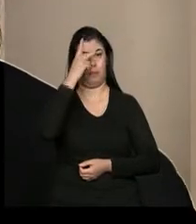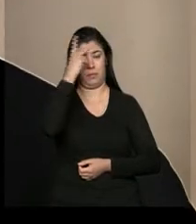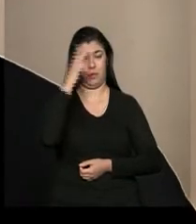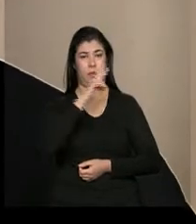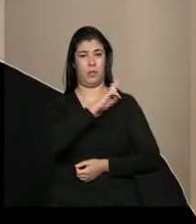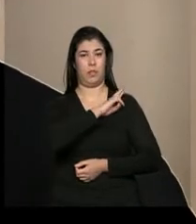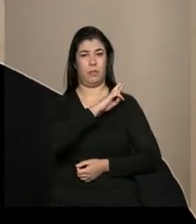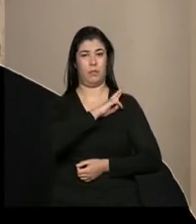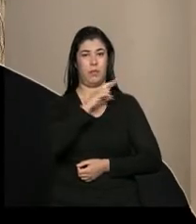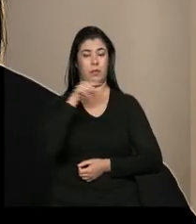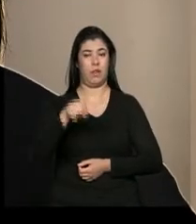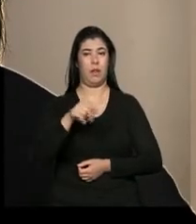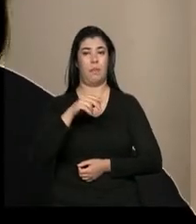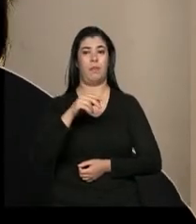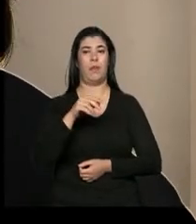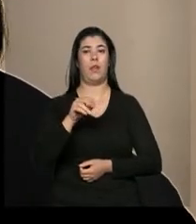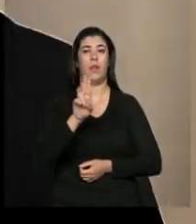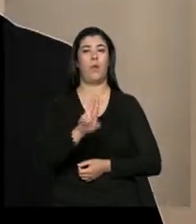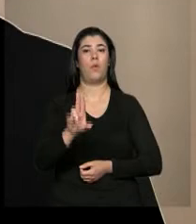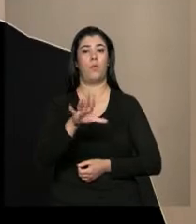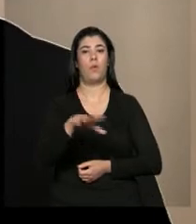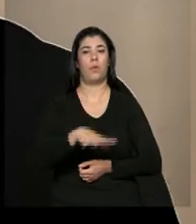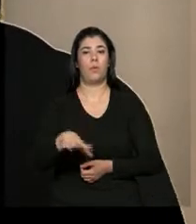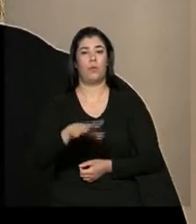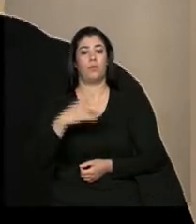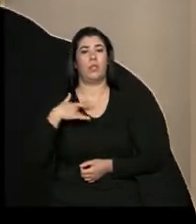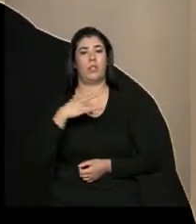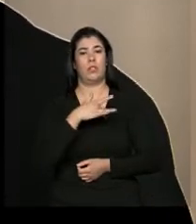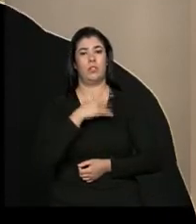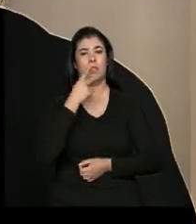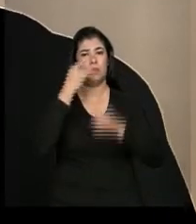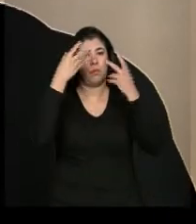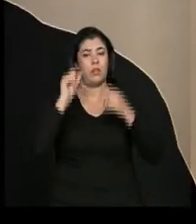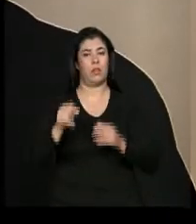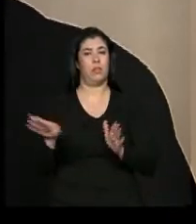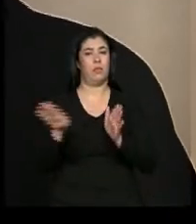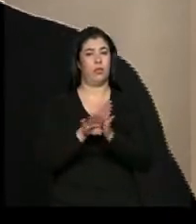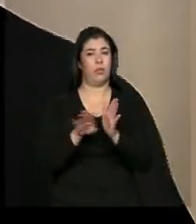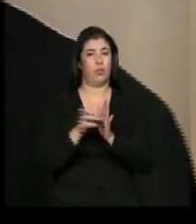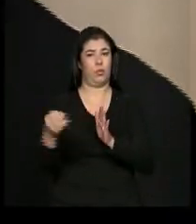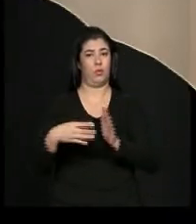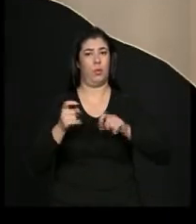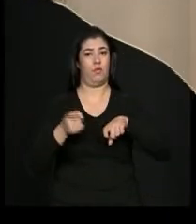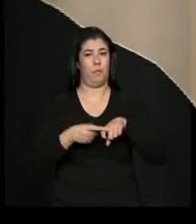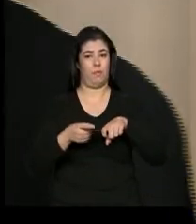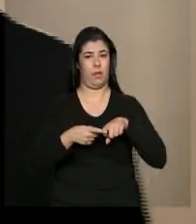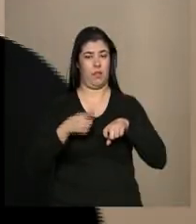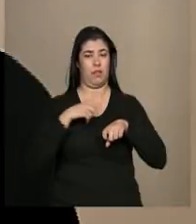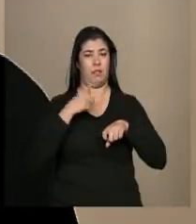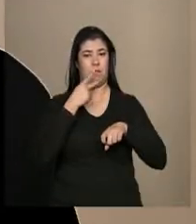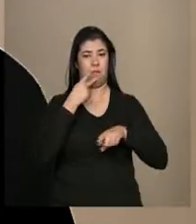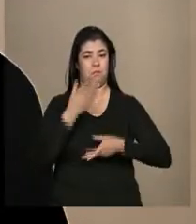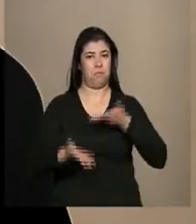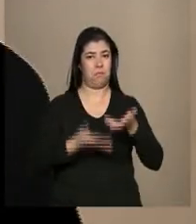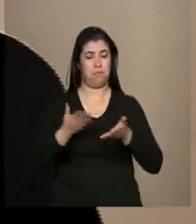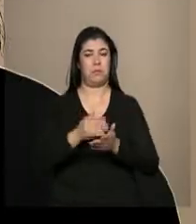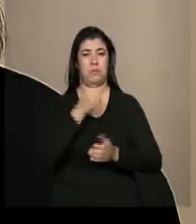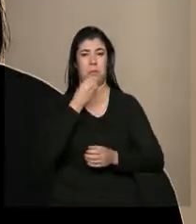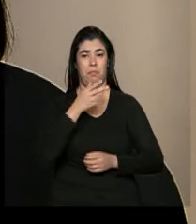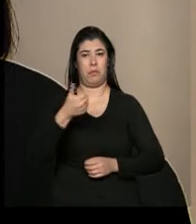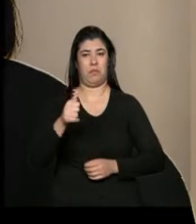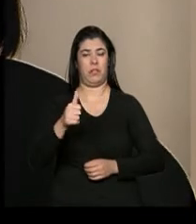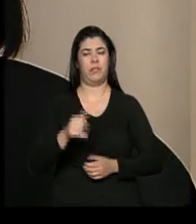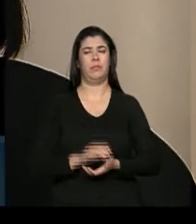básica de saúde explica que a chegada da profissional melhorou os serviços prestados e é bem avaliada pela população.